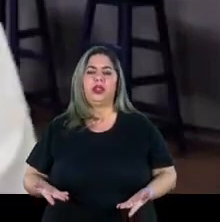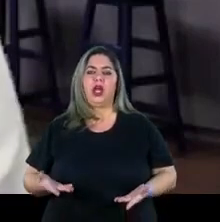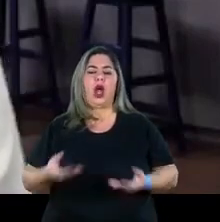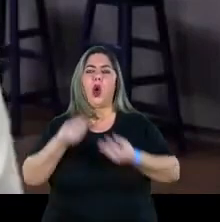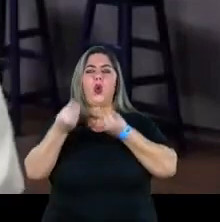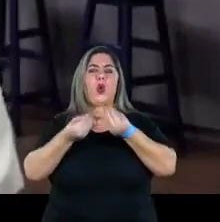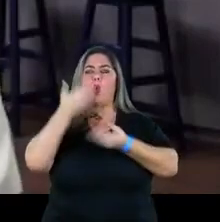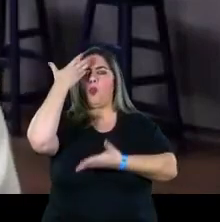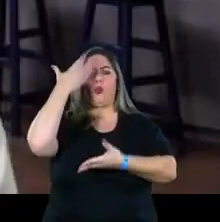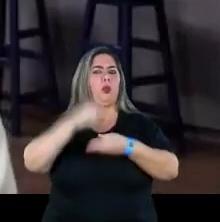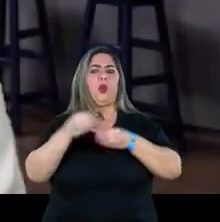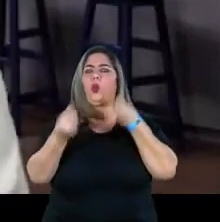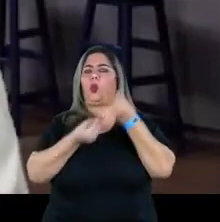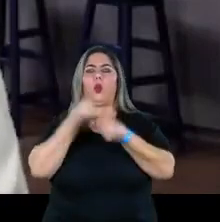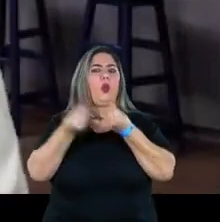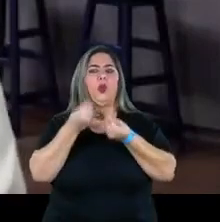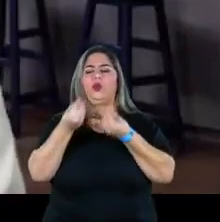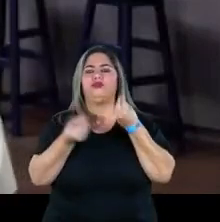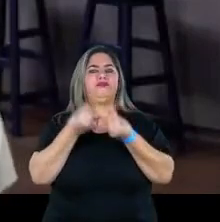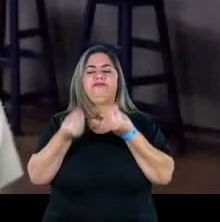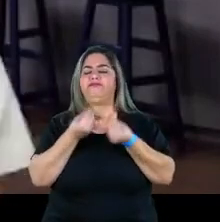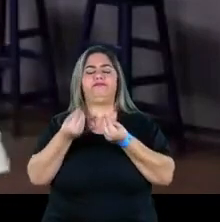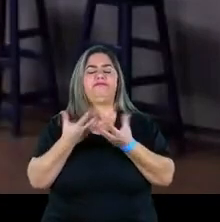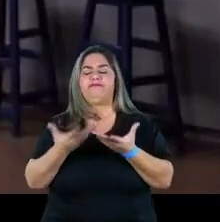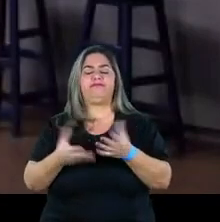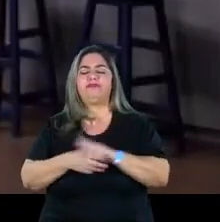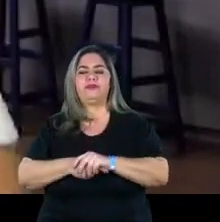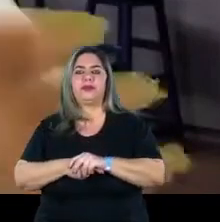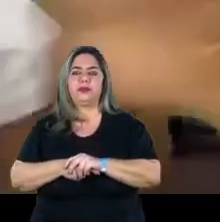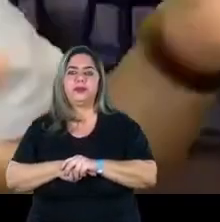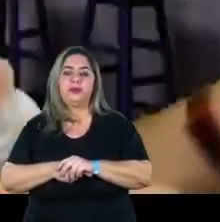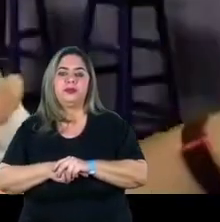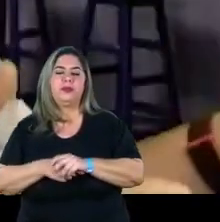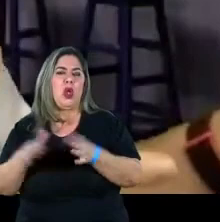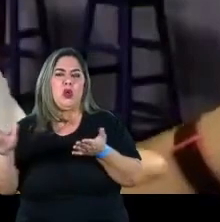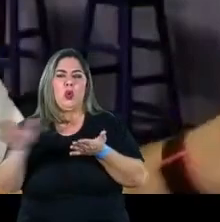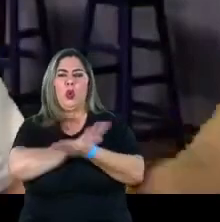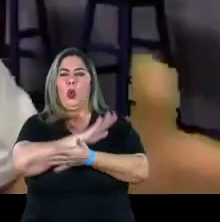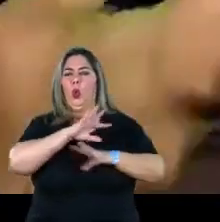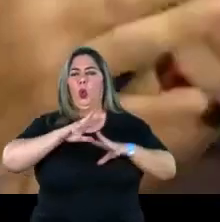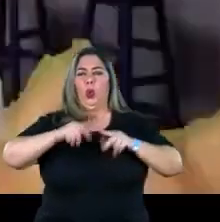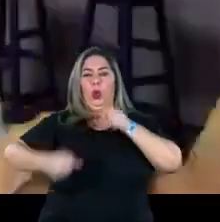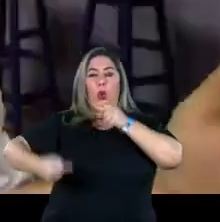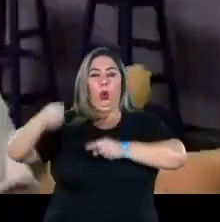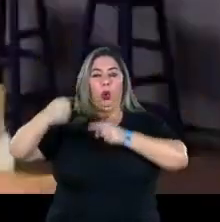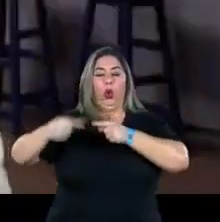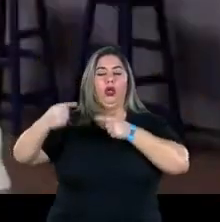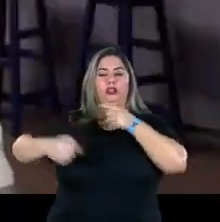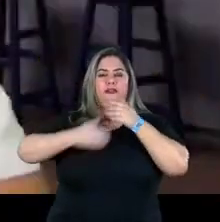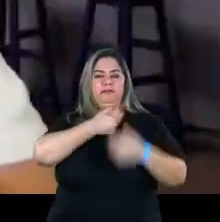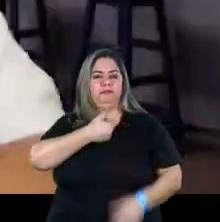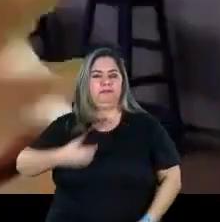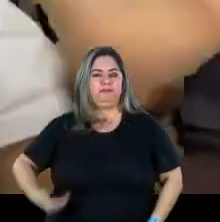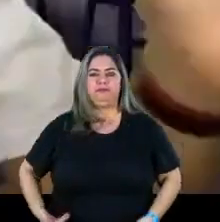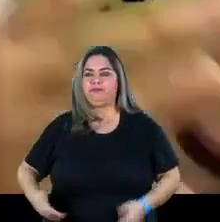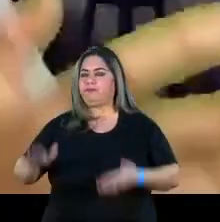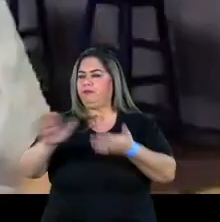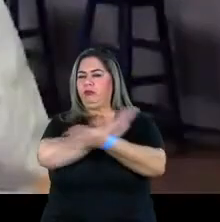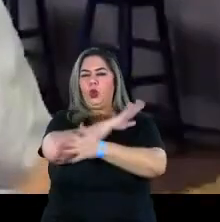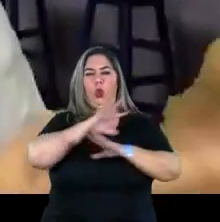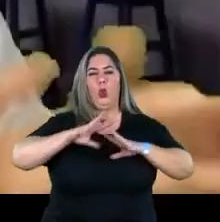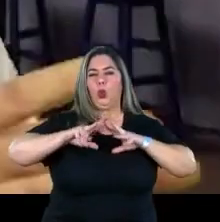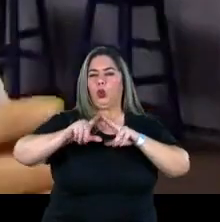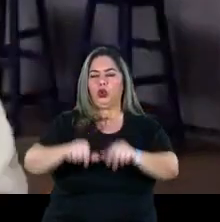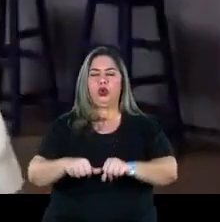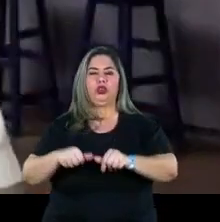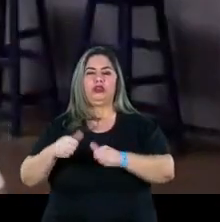incompreensão do que é segurança alimentar no Brasil. Então, destrói-se todas as políticas públicas de assistência social, destrói-se todas as